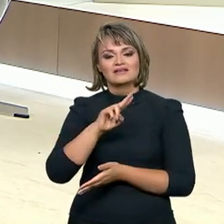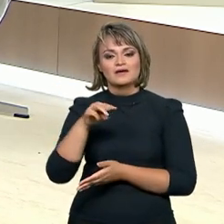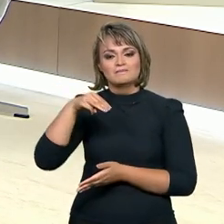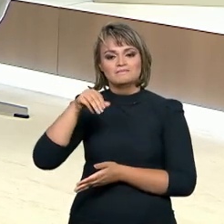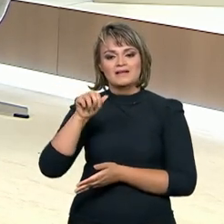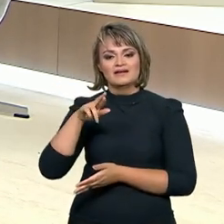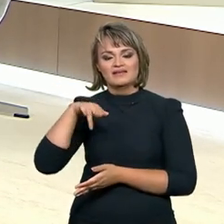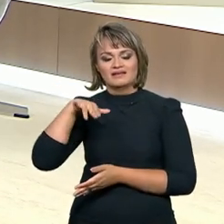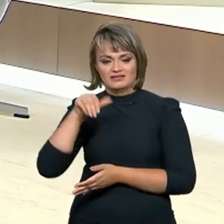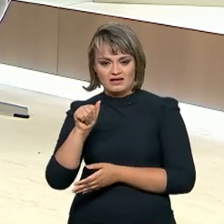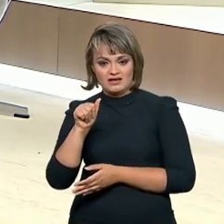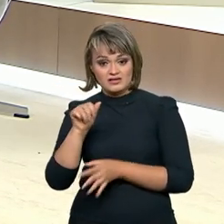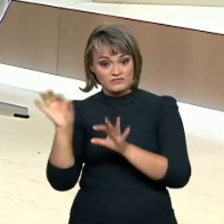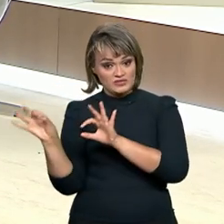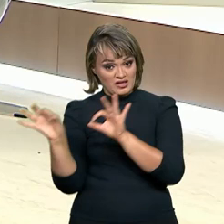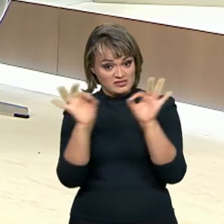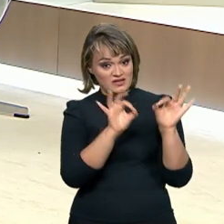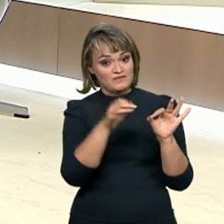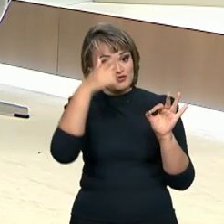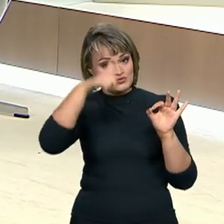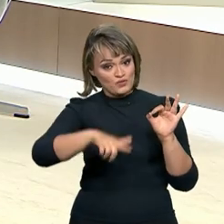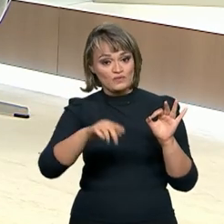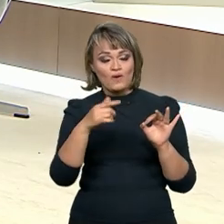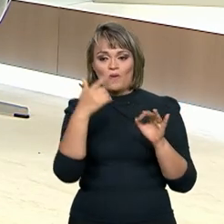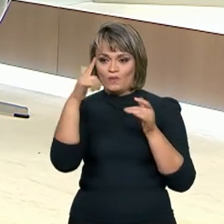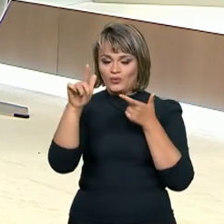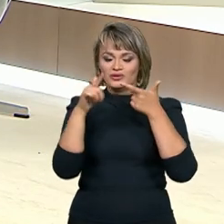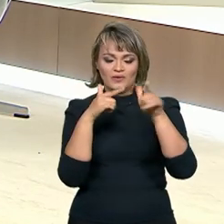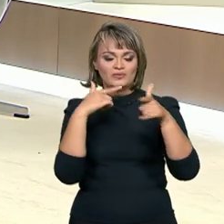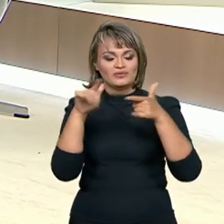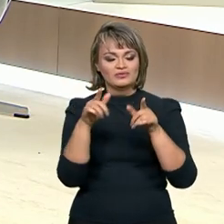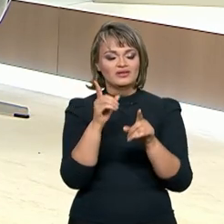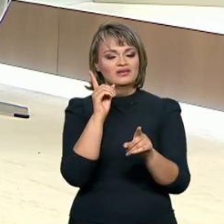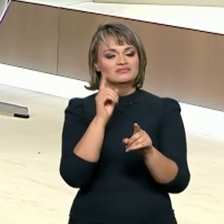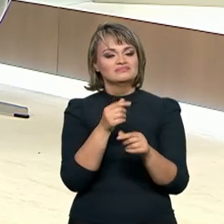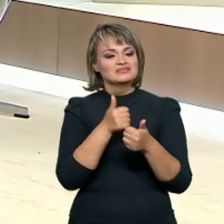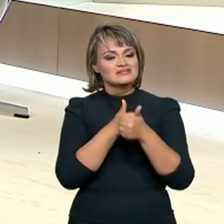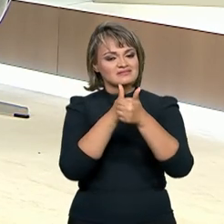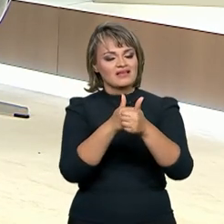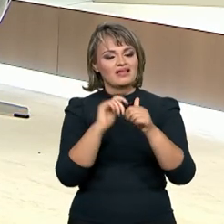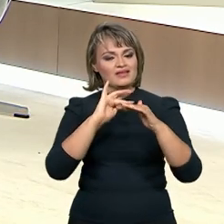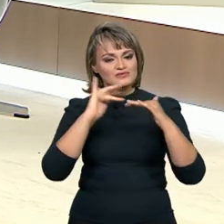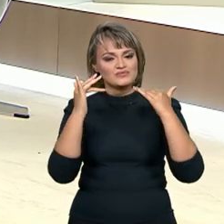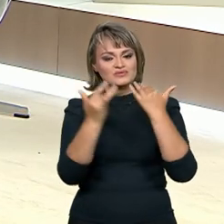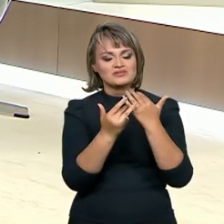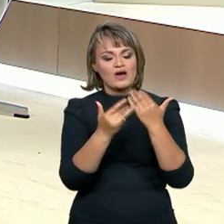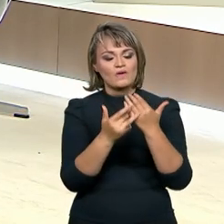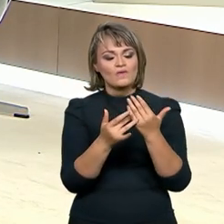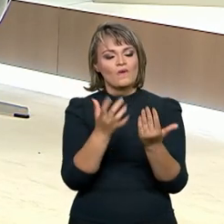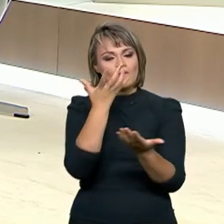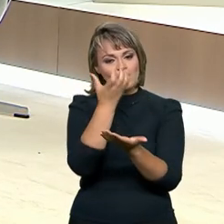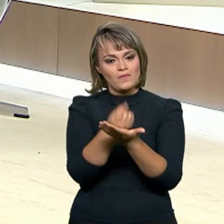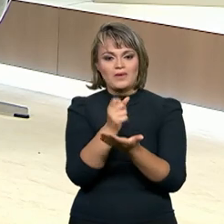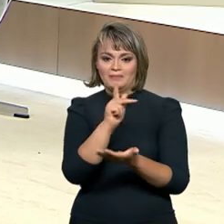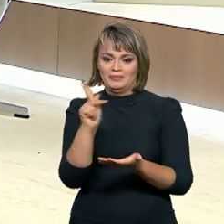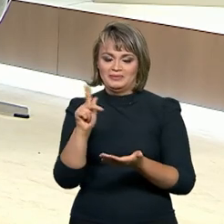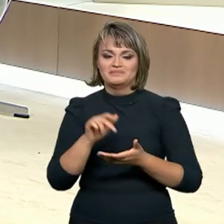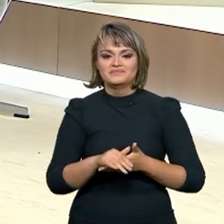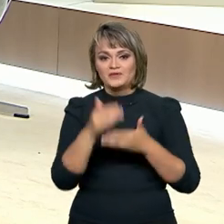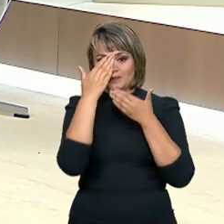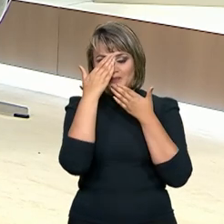Neres. E se você quiser rever esta ou outras entrevistas, siga as nossas redes sociais ou baixe o TV Brasil Play.